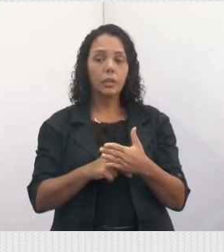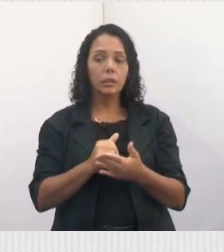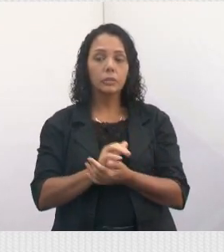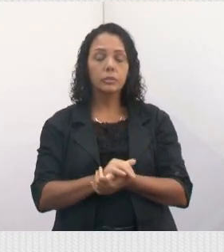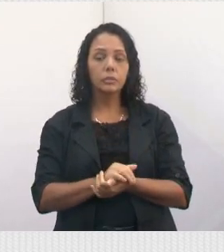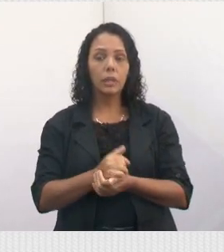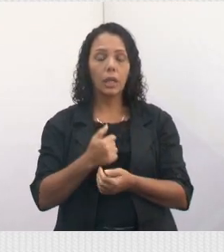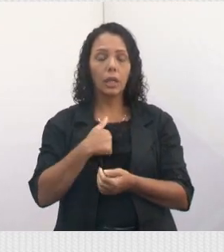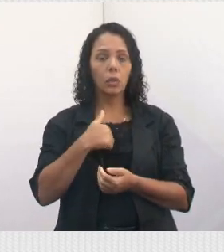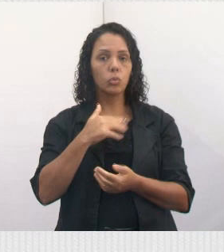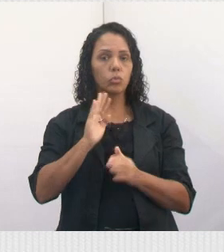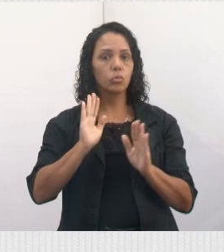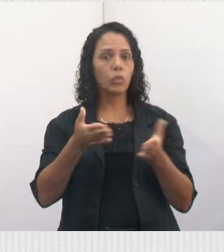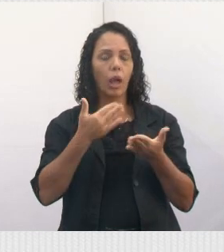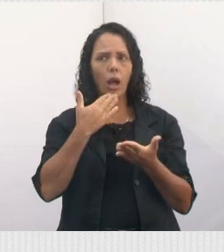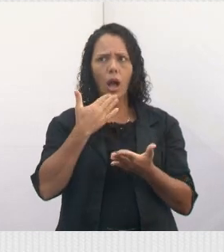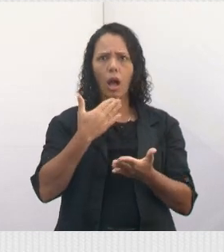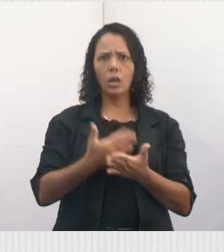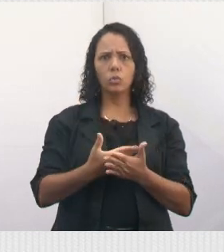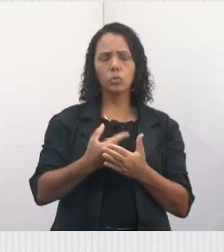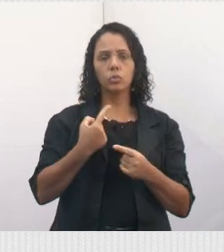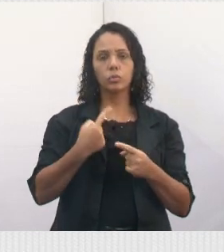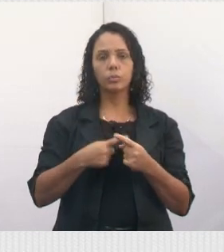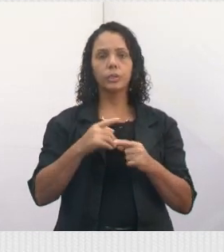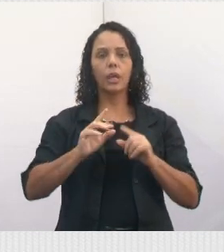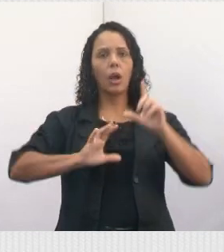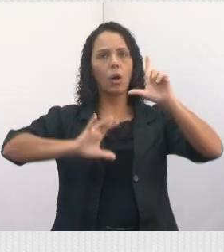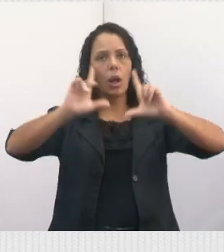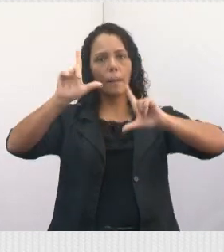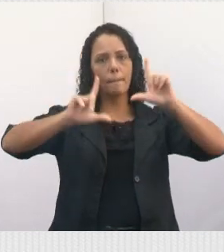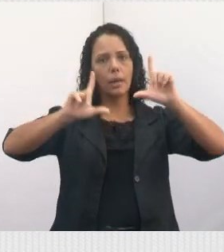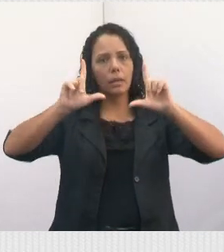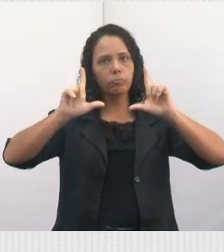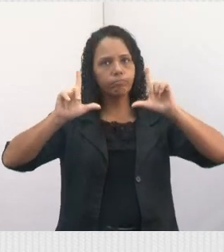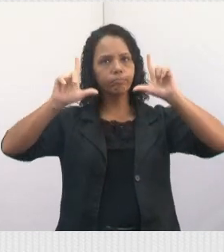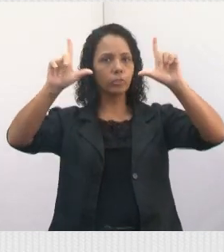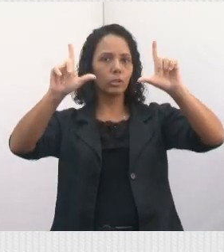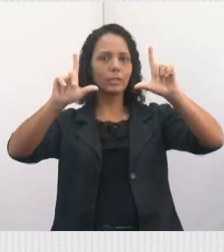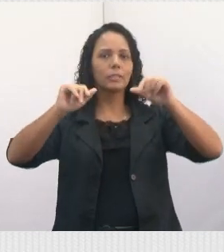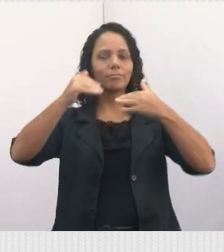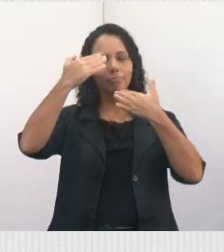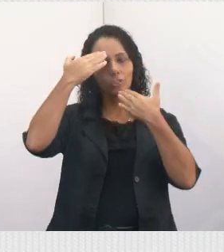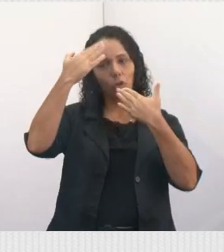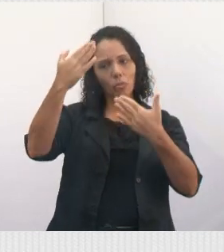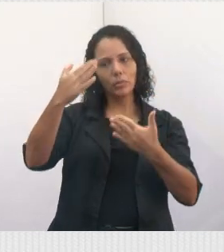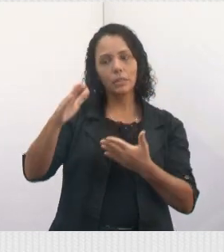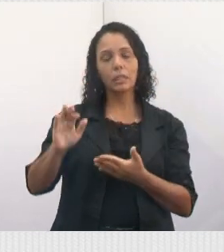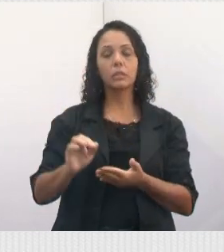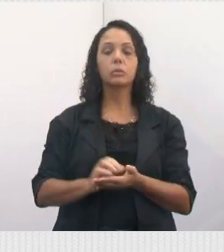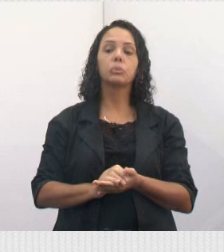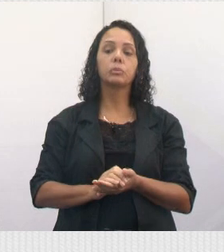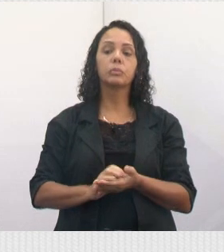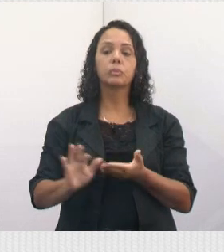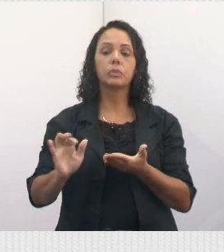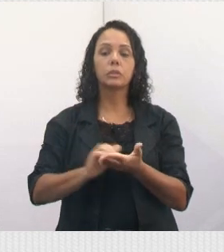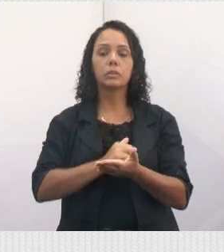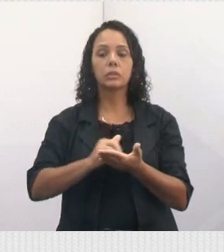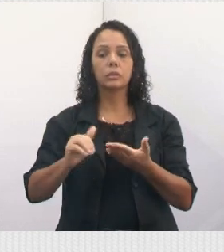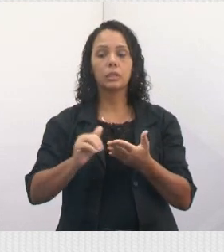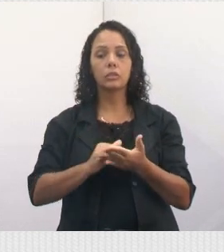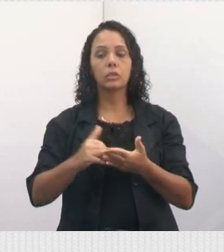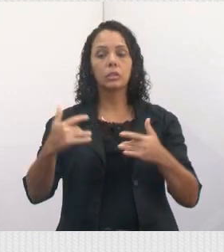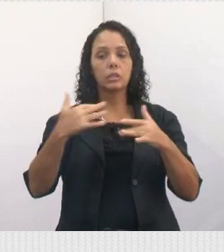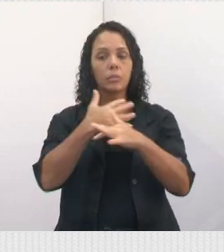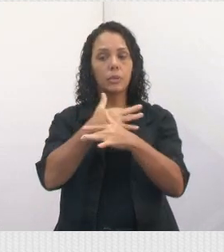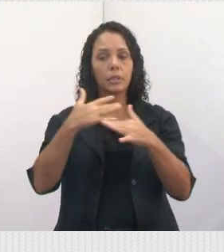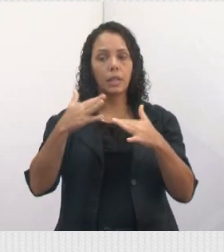e eu levei um susto, porque colocaram essas placas, e eu tenho que agradecer ao Edinho da Mobilidade Urbana por ter colocado, né,